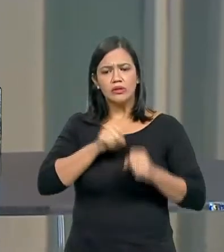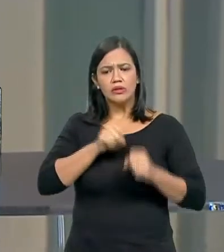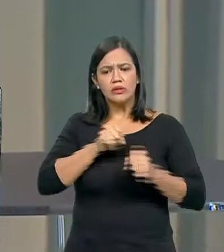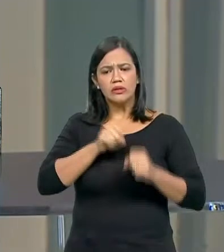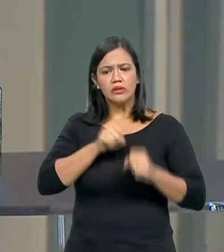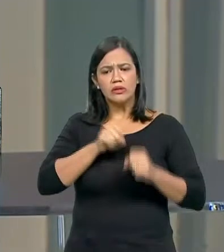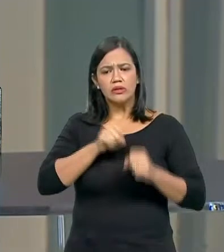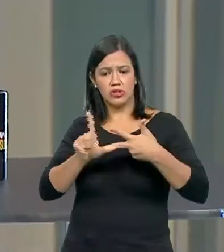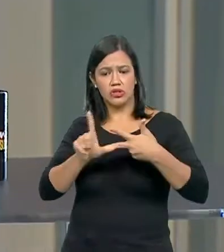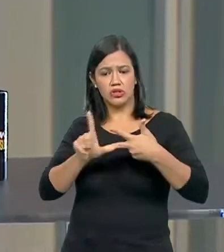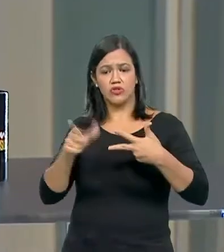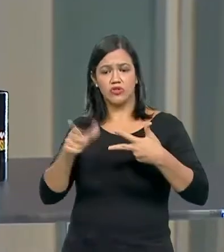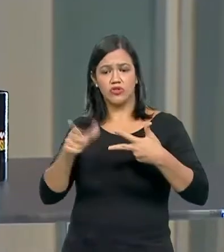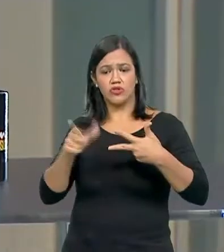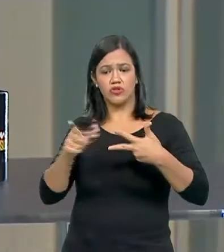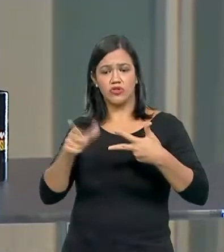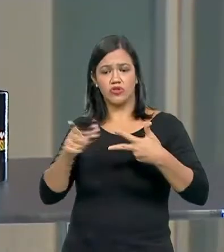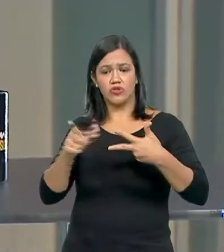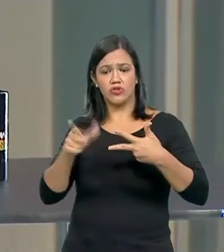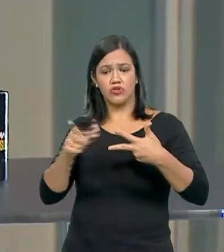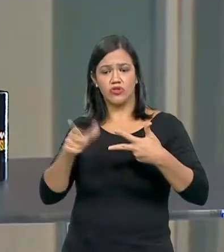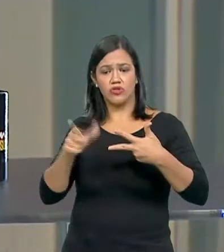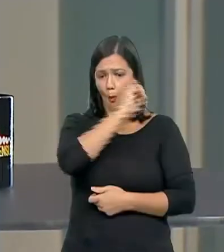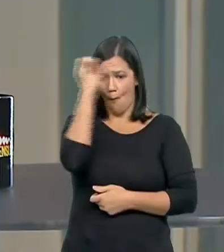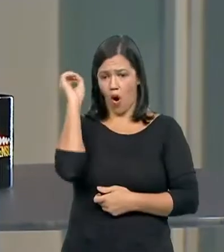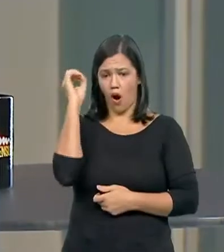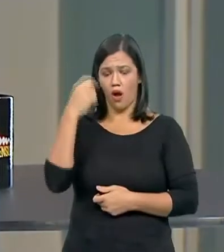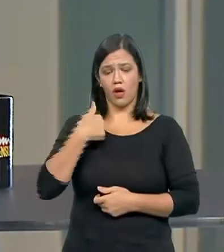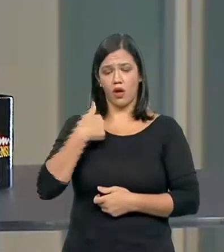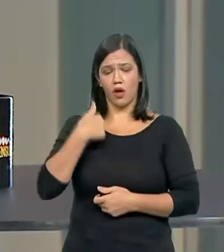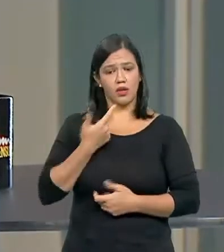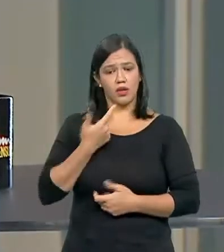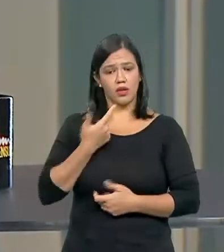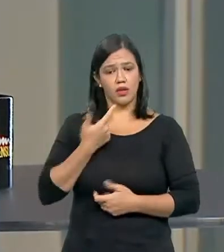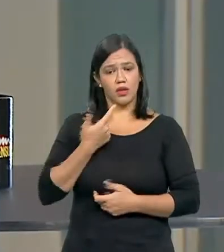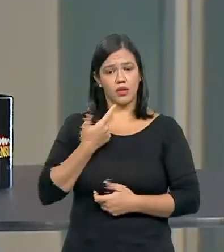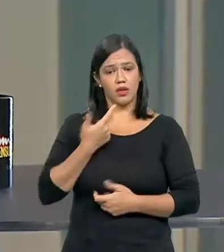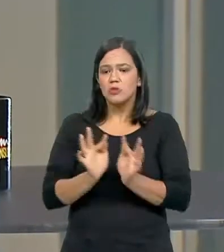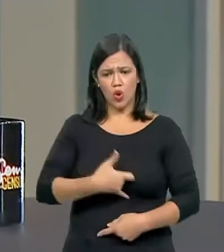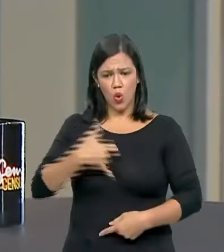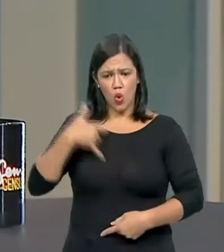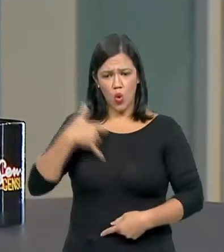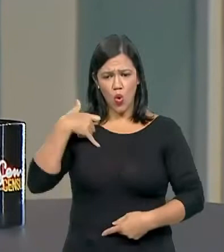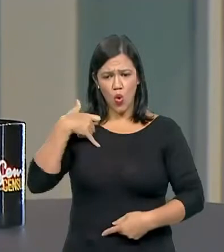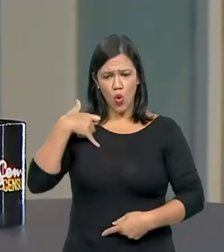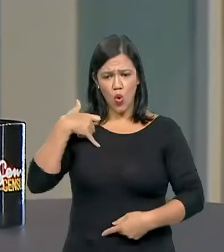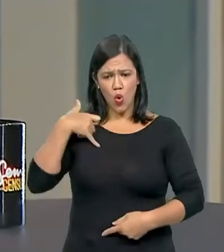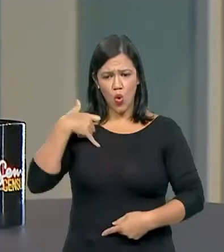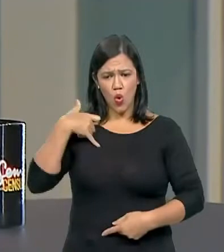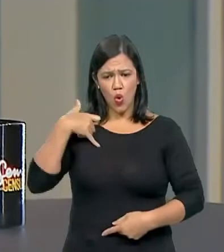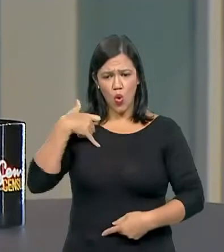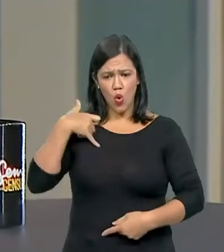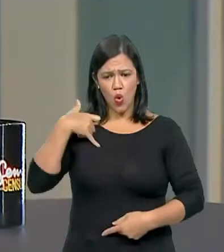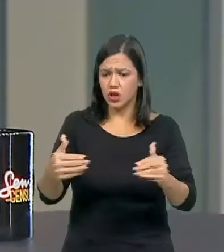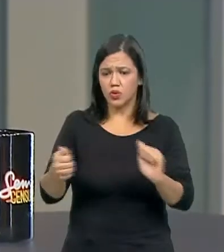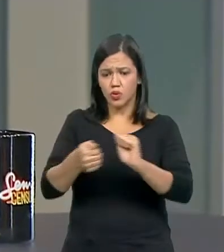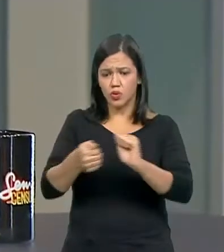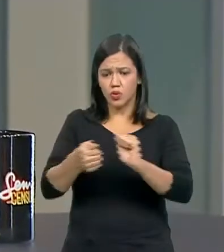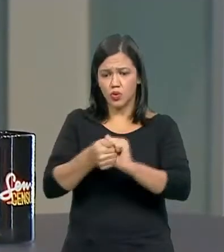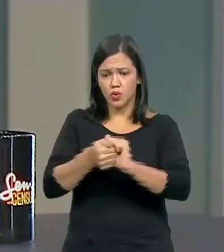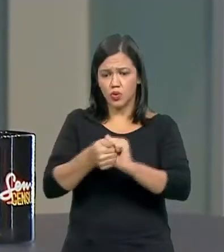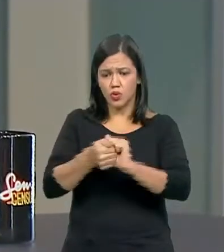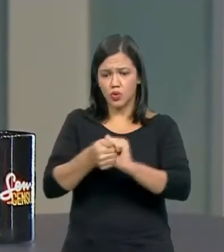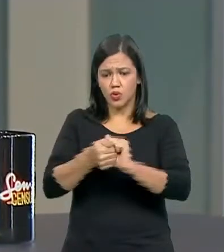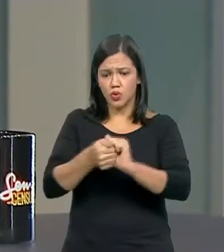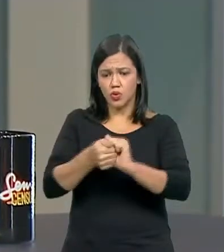que eu não conheço, que sou neófito, né, conheço muito mal. Tem uma larga experiência, apesar de já terem acontecido trocas,